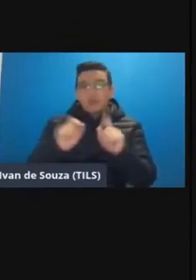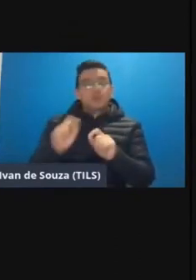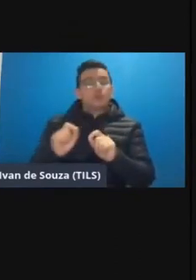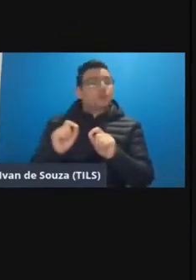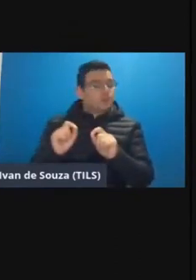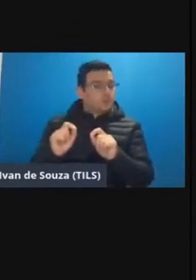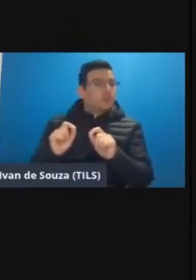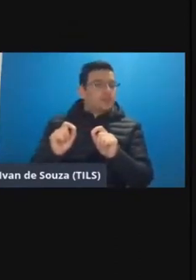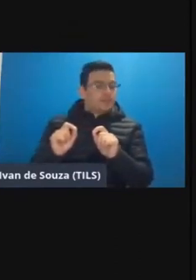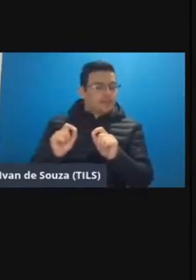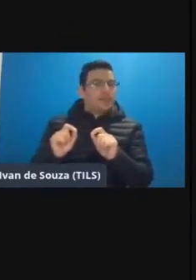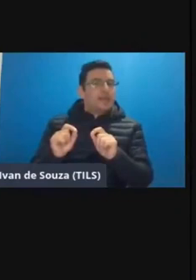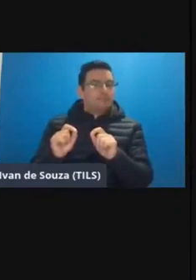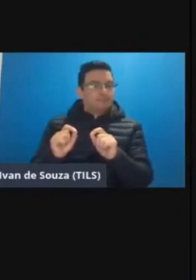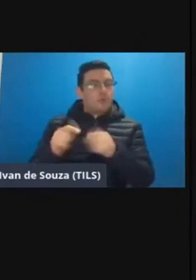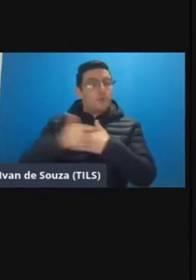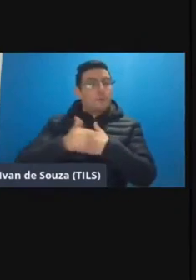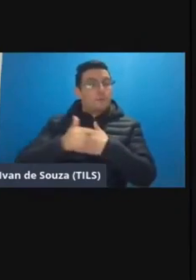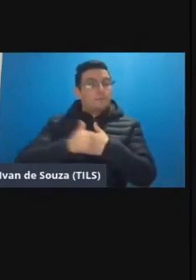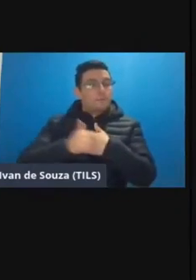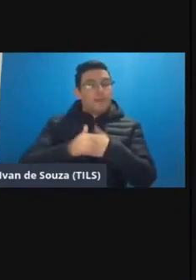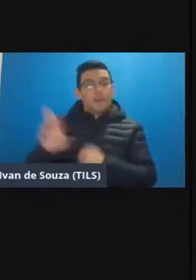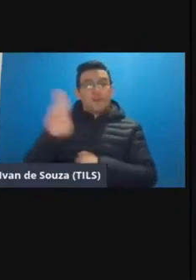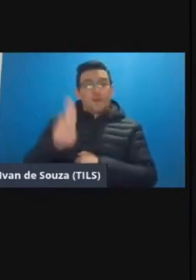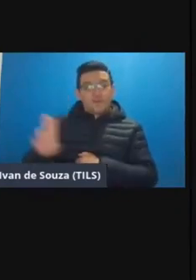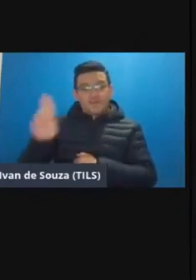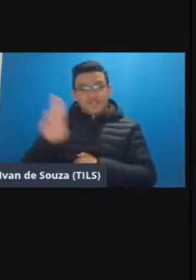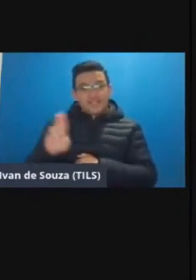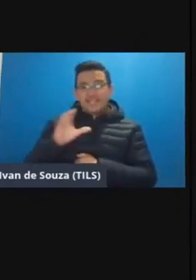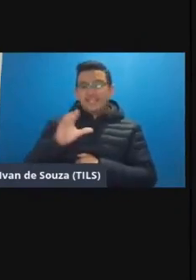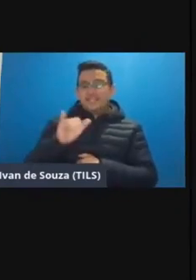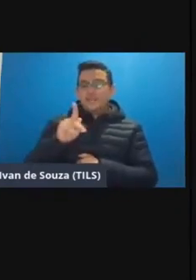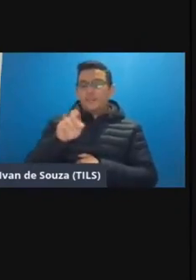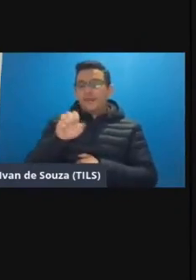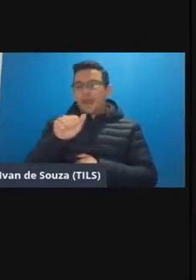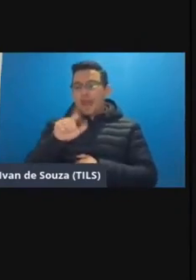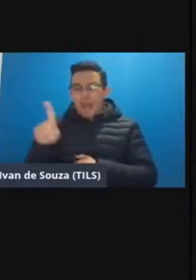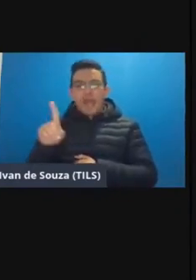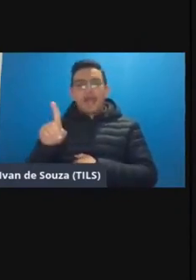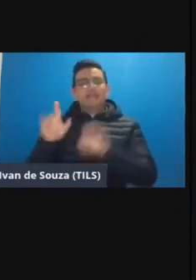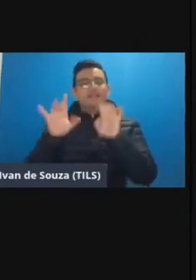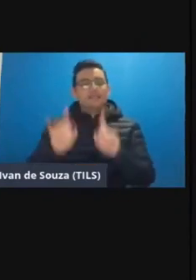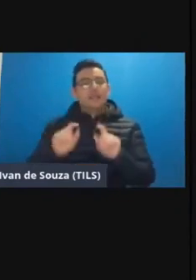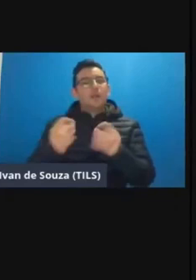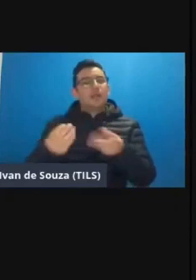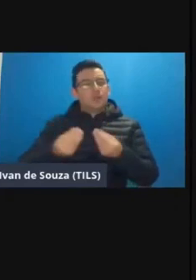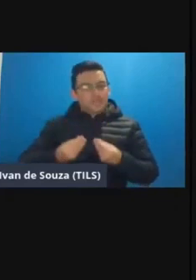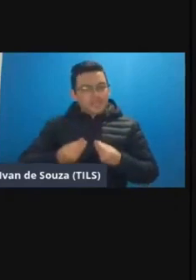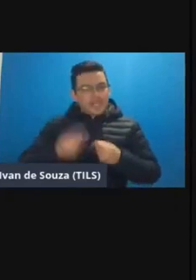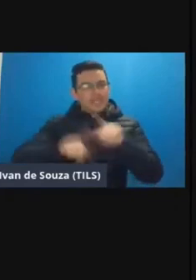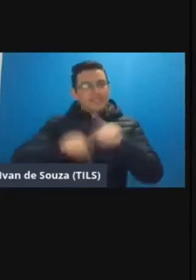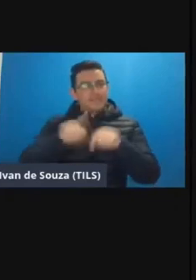é papel da universidade da CPIAD da Prograde Especial foi nos fornecer esse